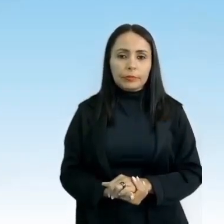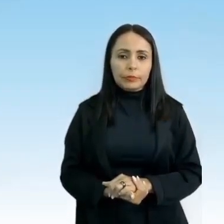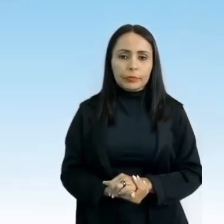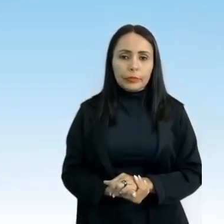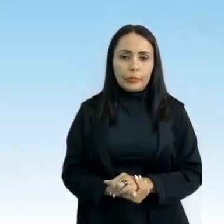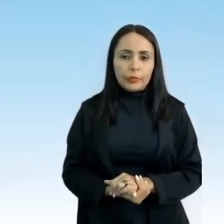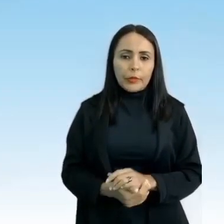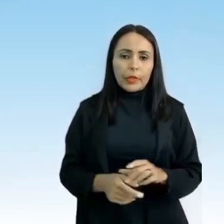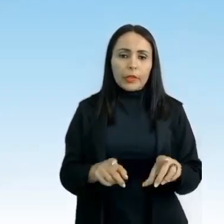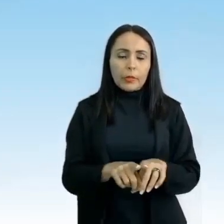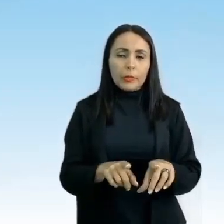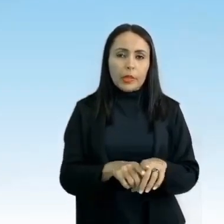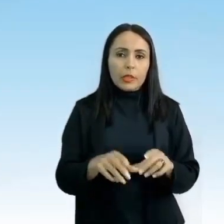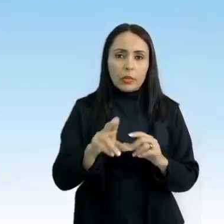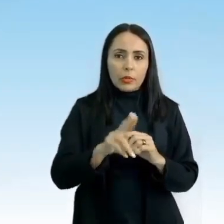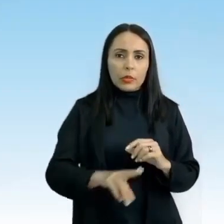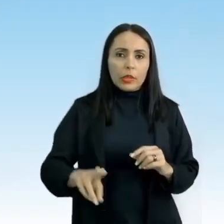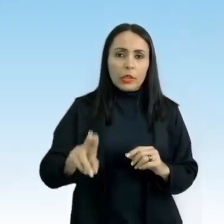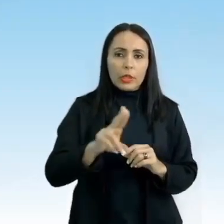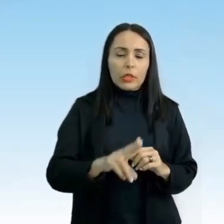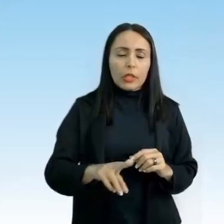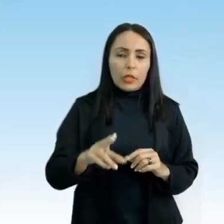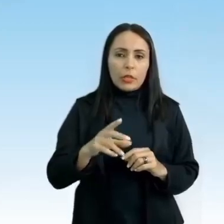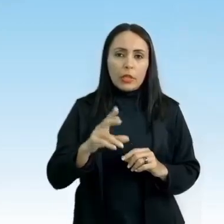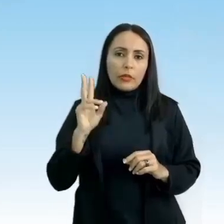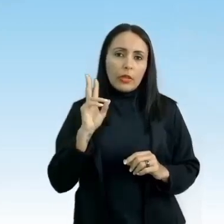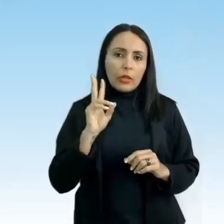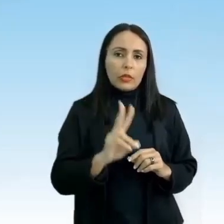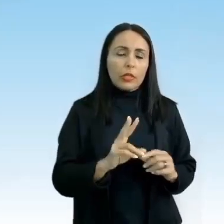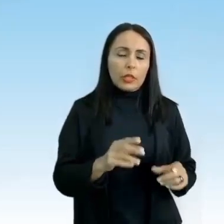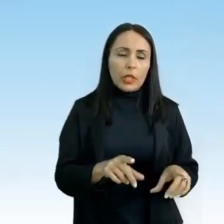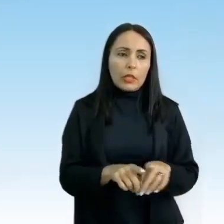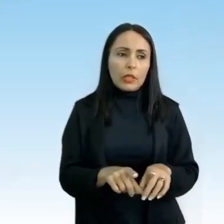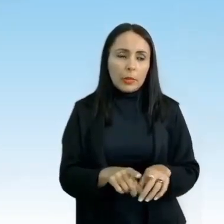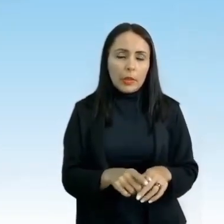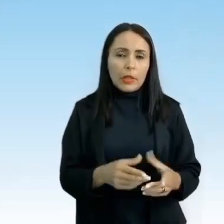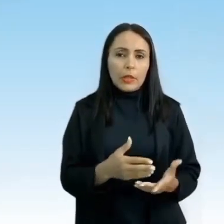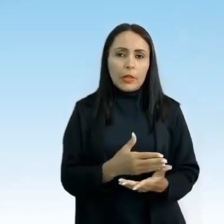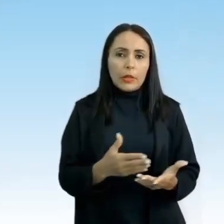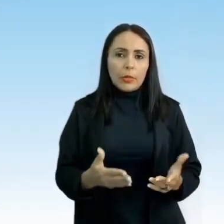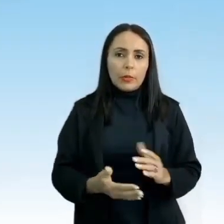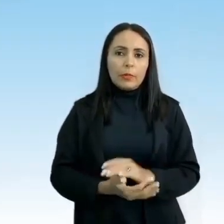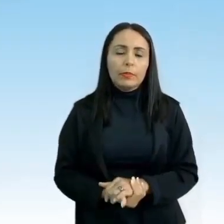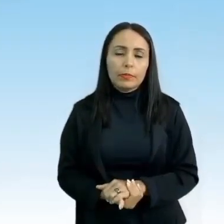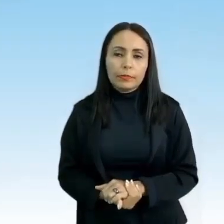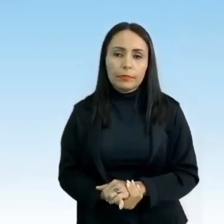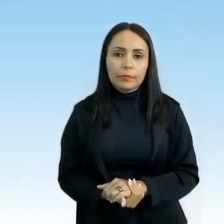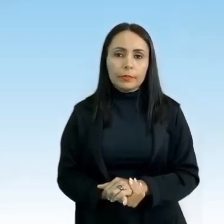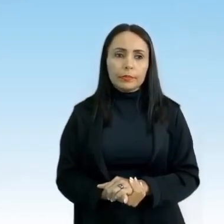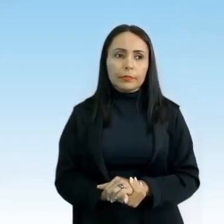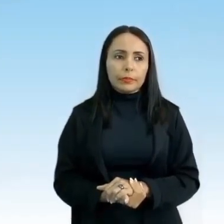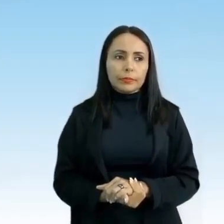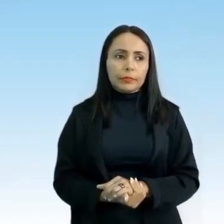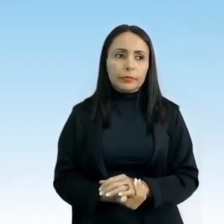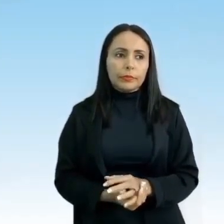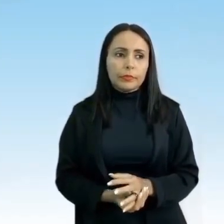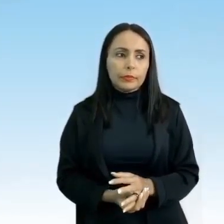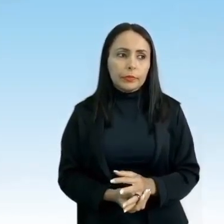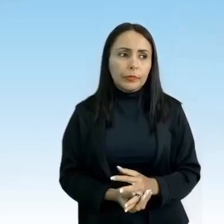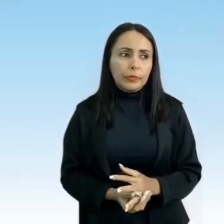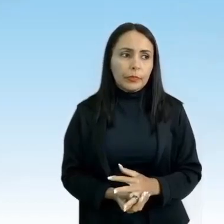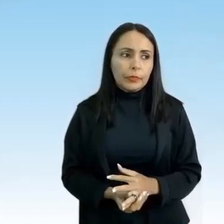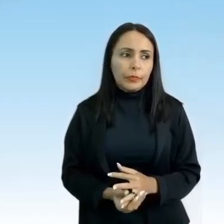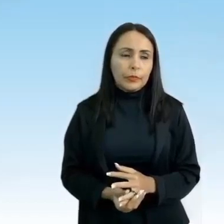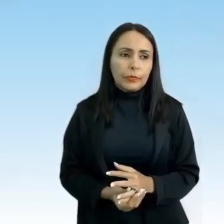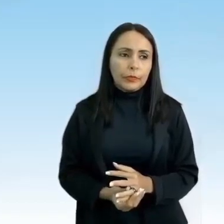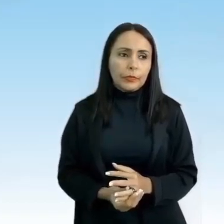patins também são utilizados para a patinação de velocidade, o rocking sobre patins e a patinação artística, ok? Vamos lá.